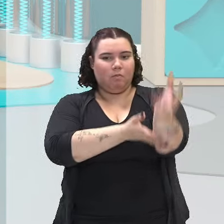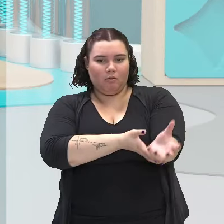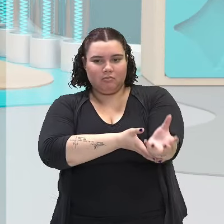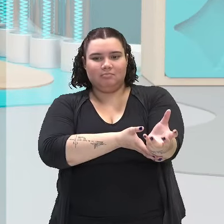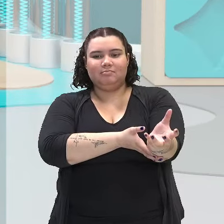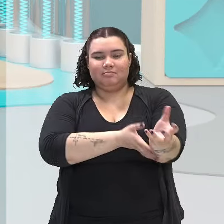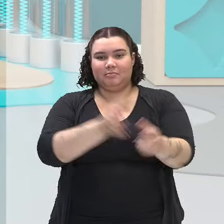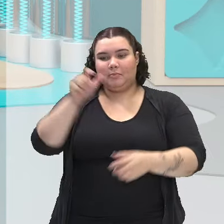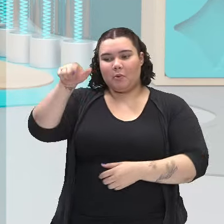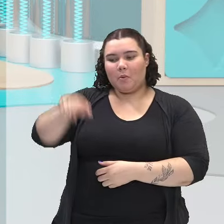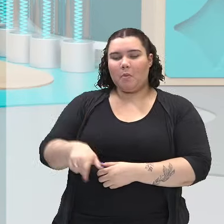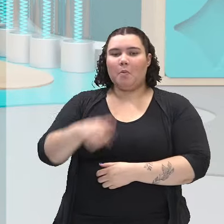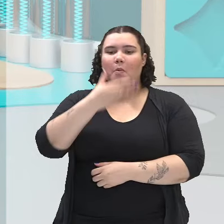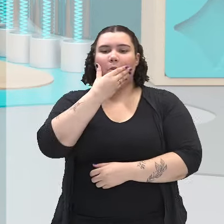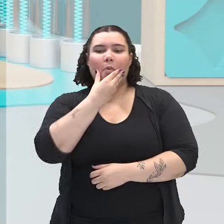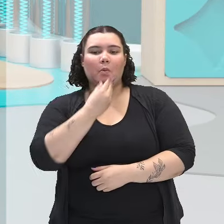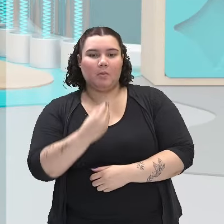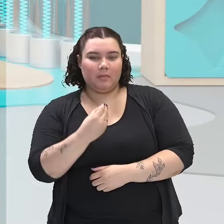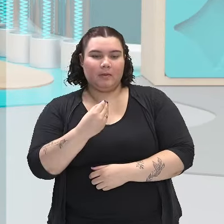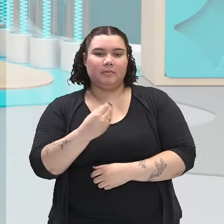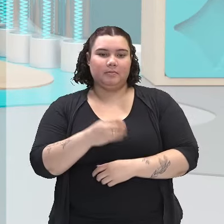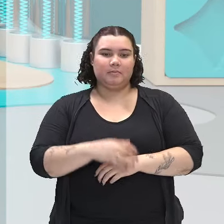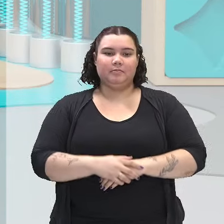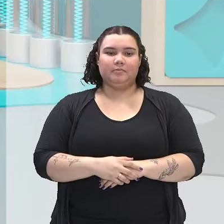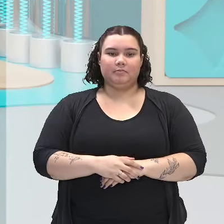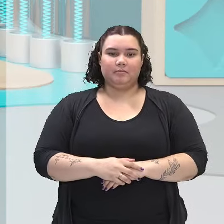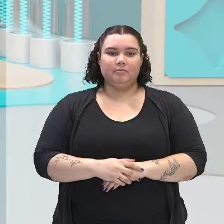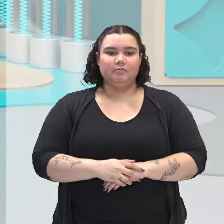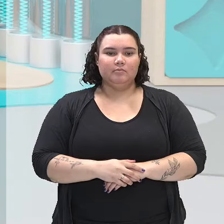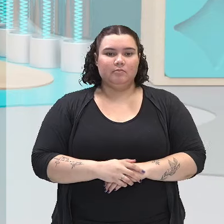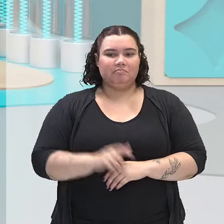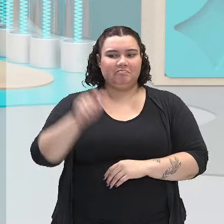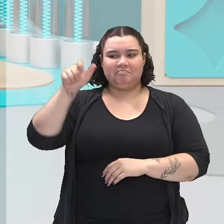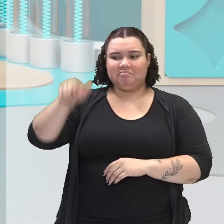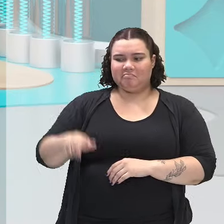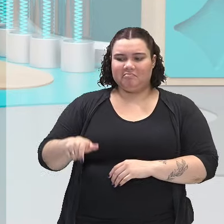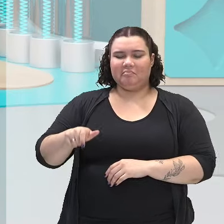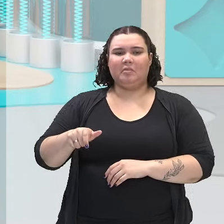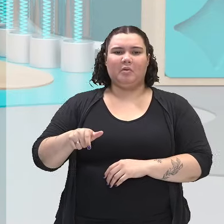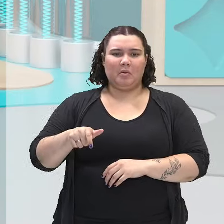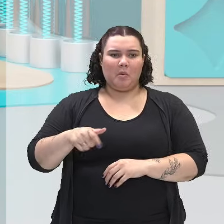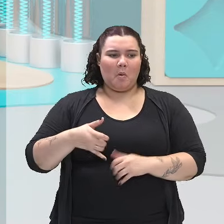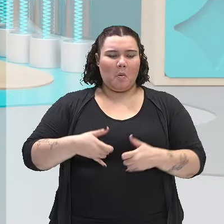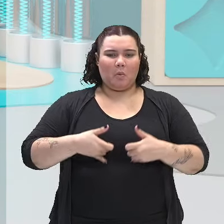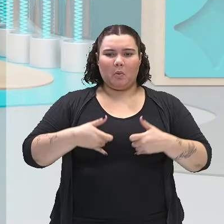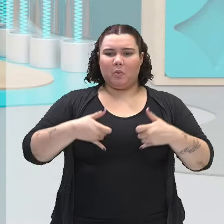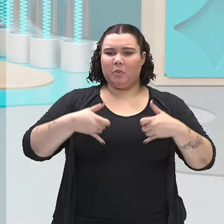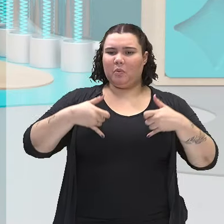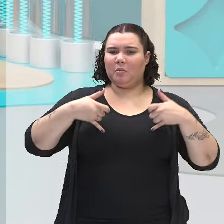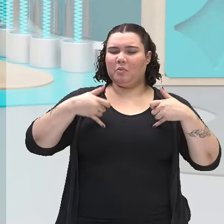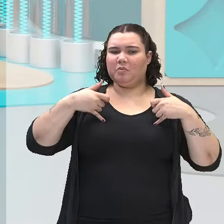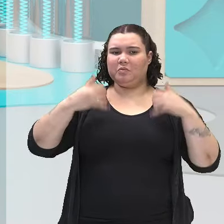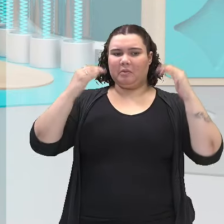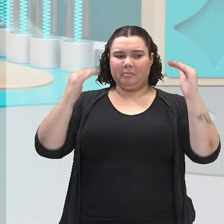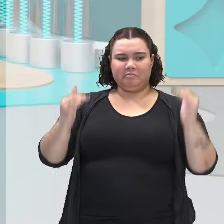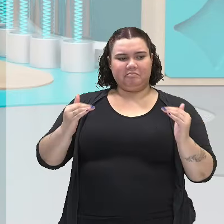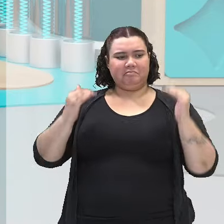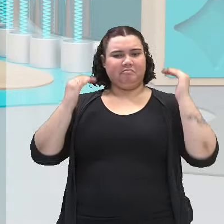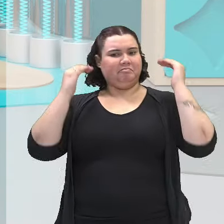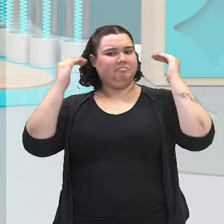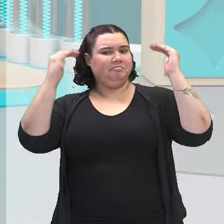quanto o homem branco. Há muita arrogância, se acham